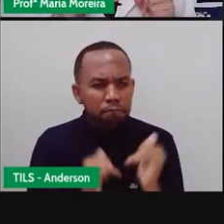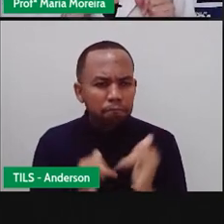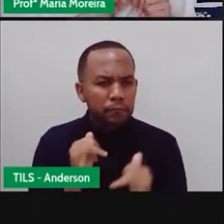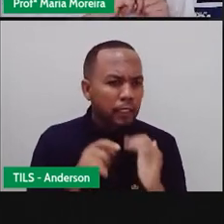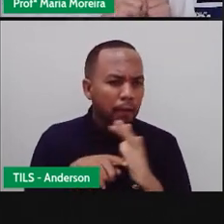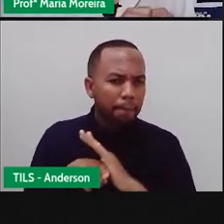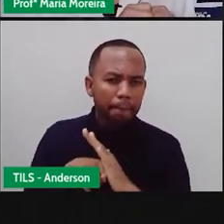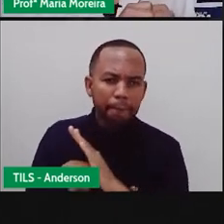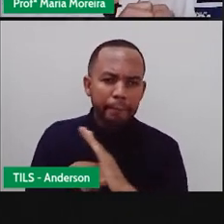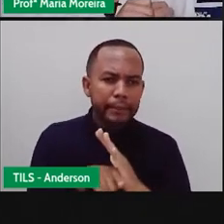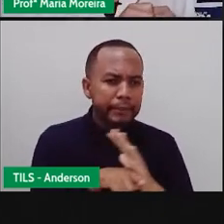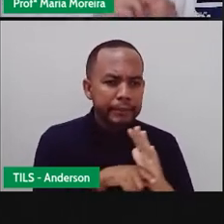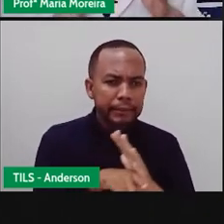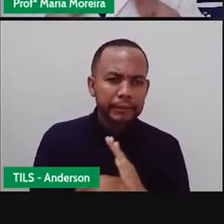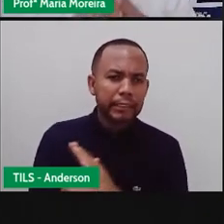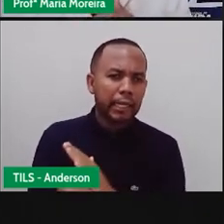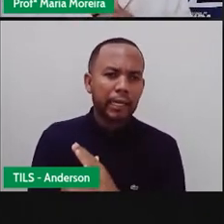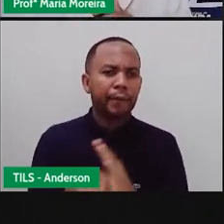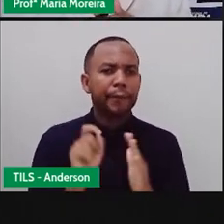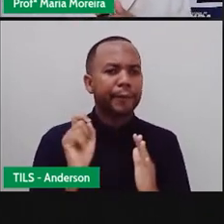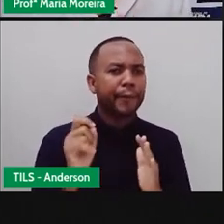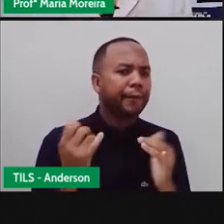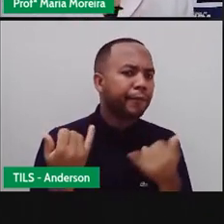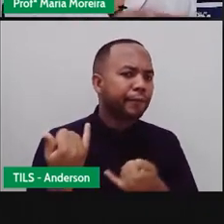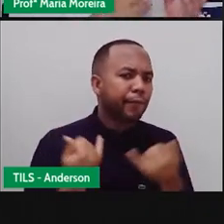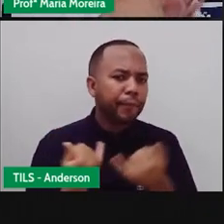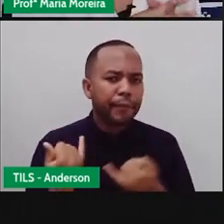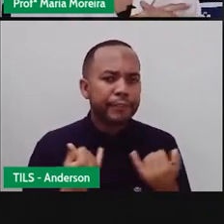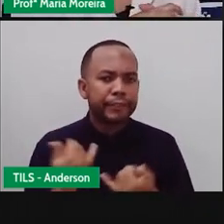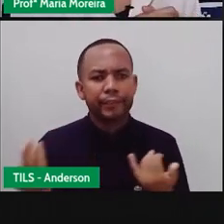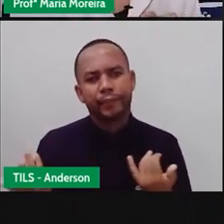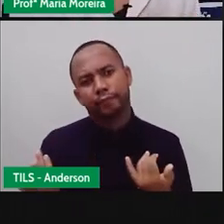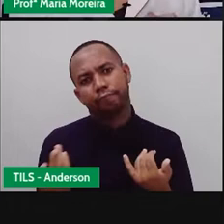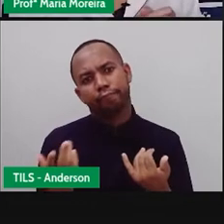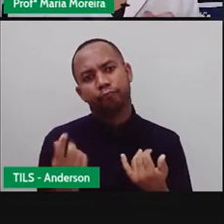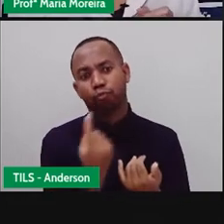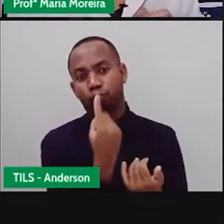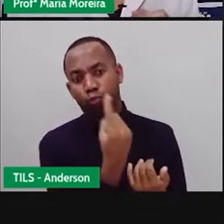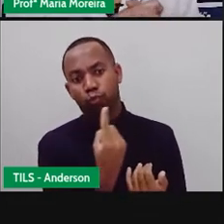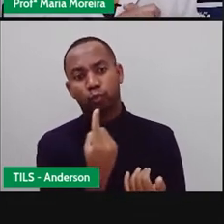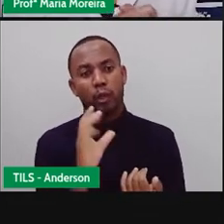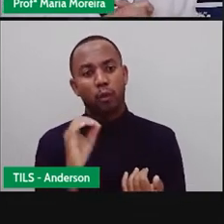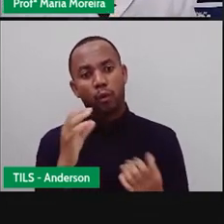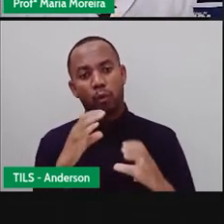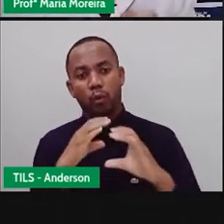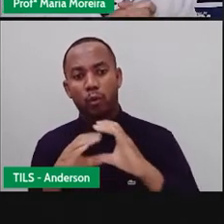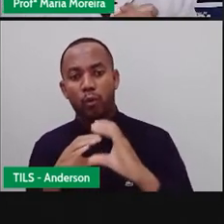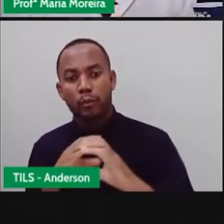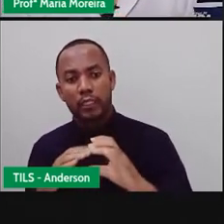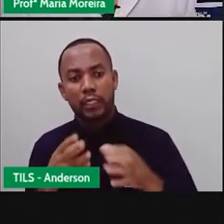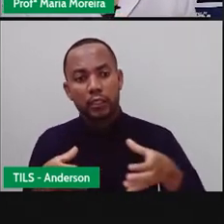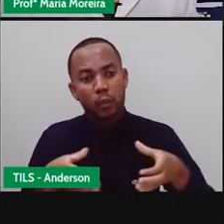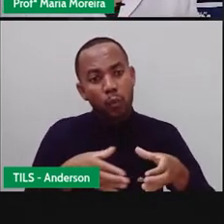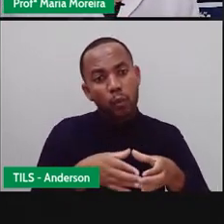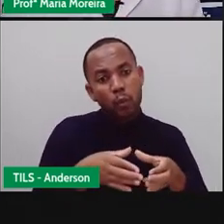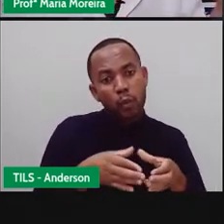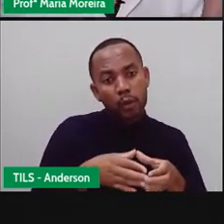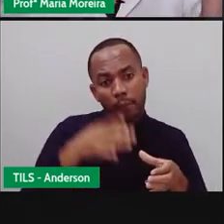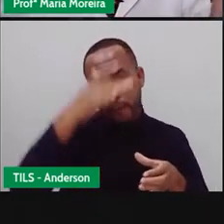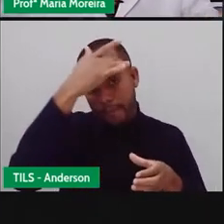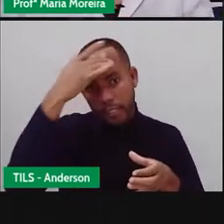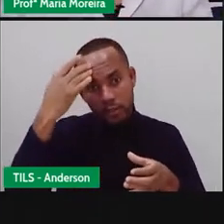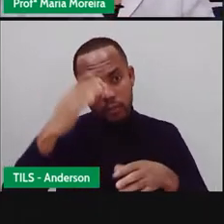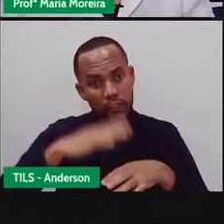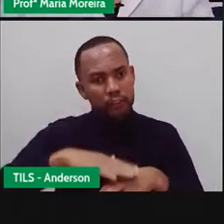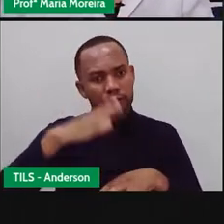Para as duas coisas. Tanto a comunicação individual como o quê? A comunicação em massa. Quando a gente